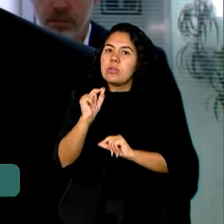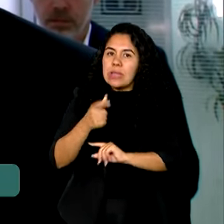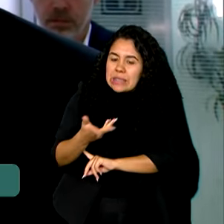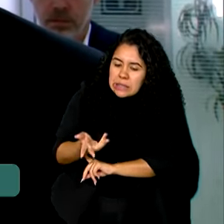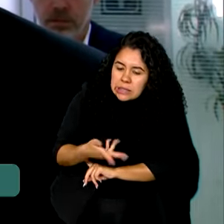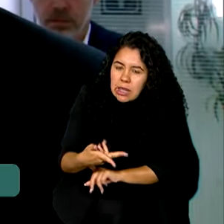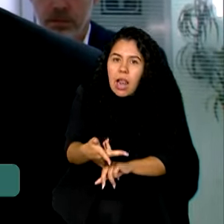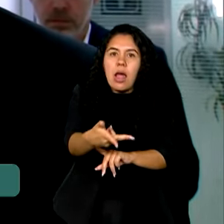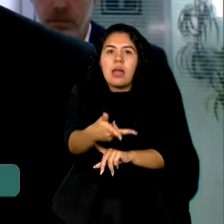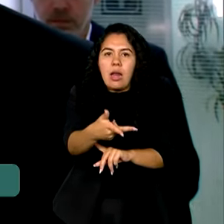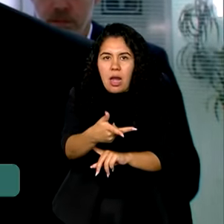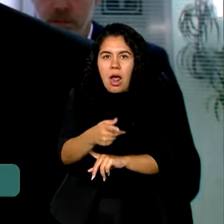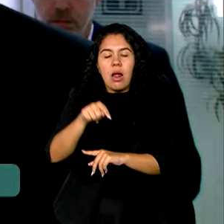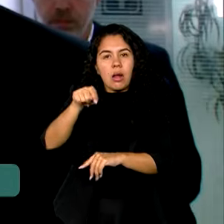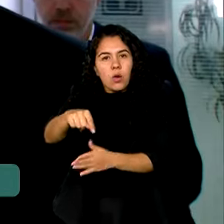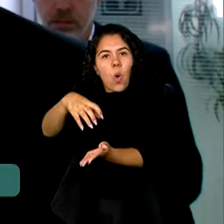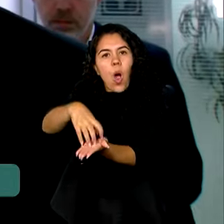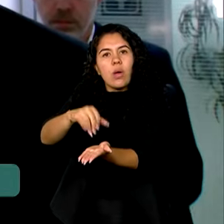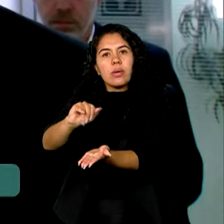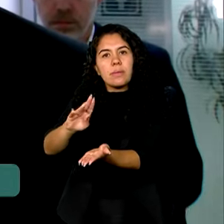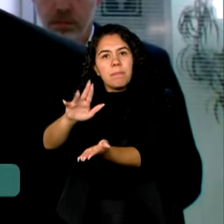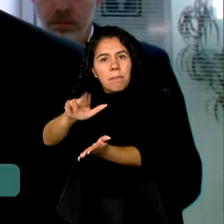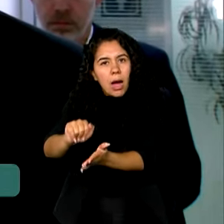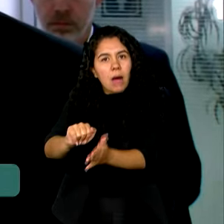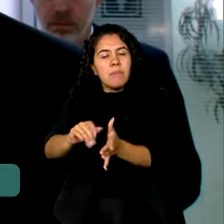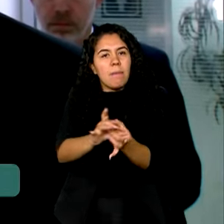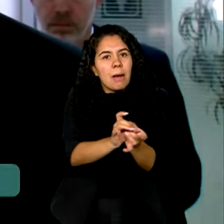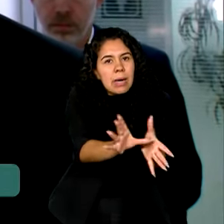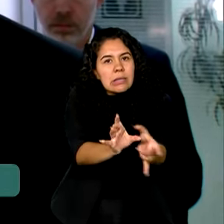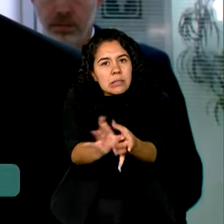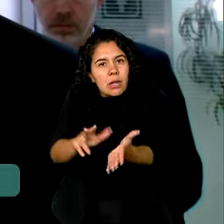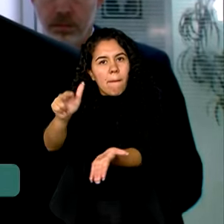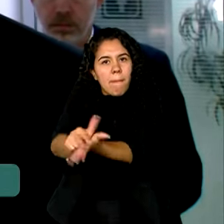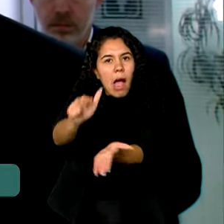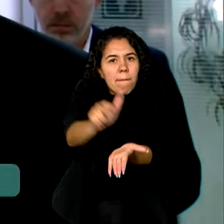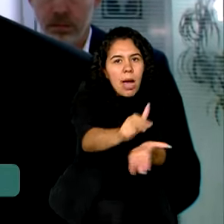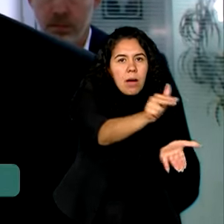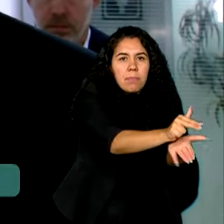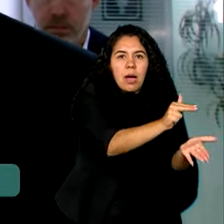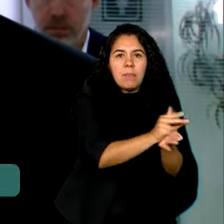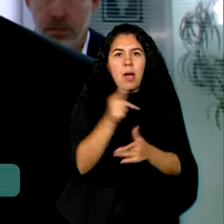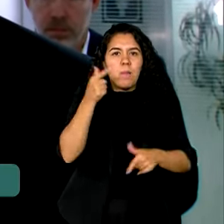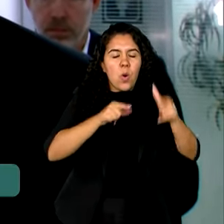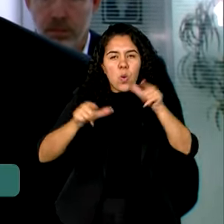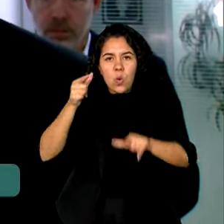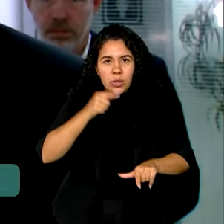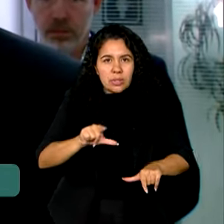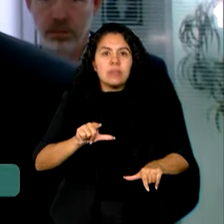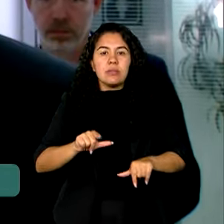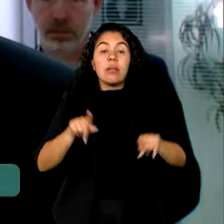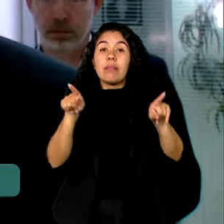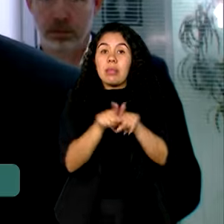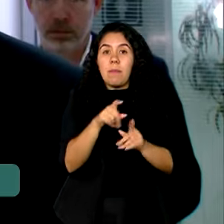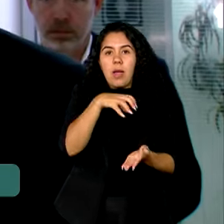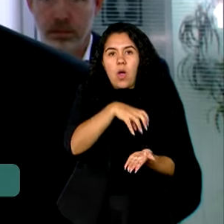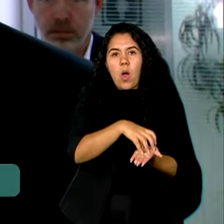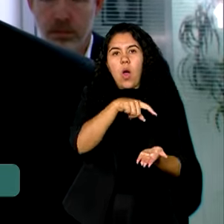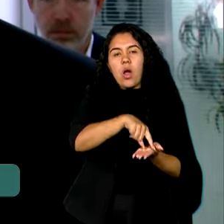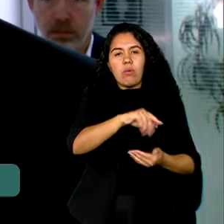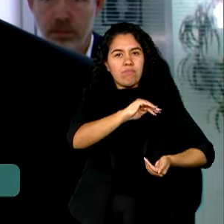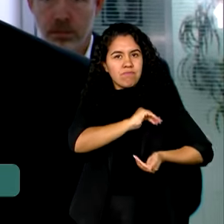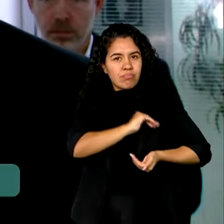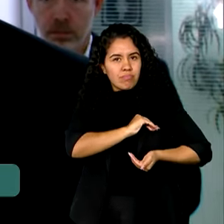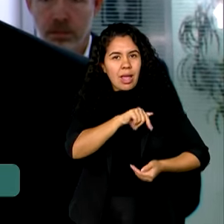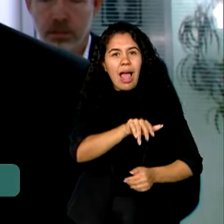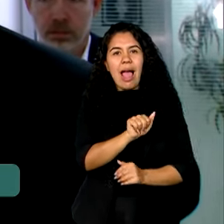licenciamentos do IBAMA, porque eles podem destravar muito investimento, como também da Anvisa, podem